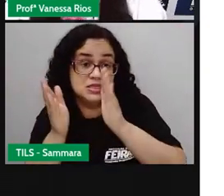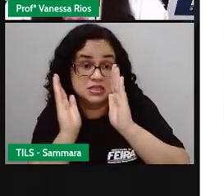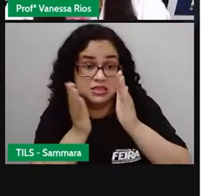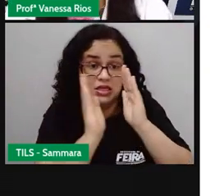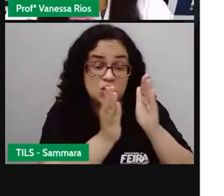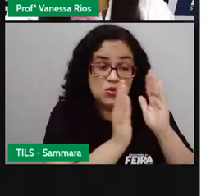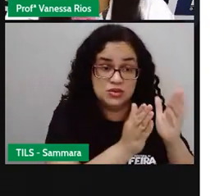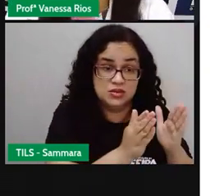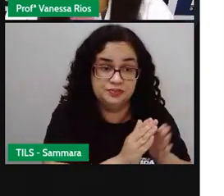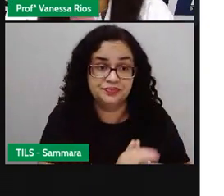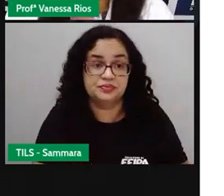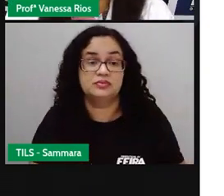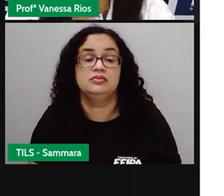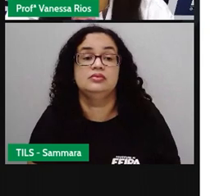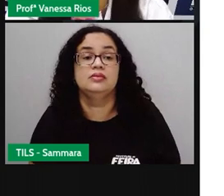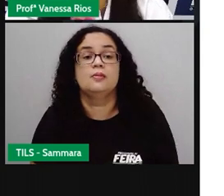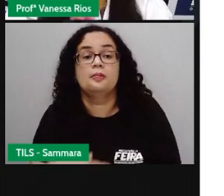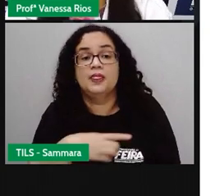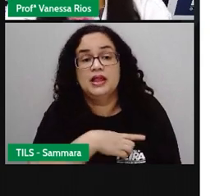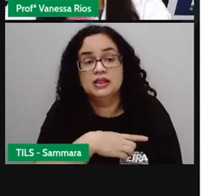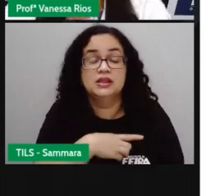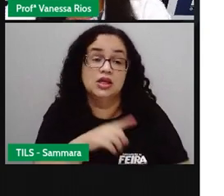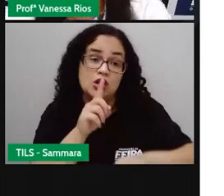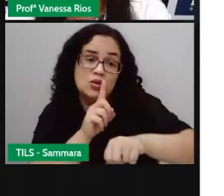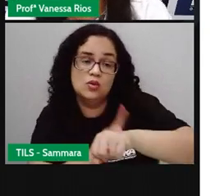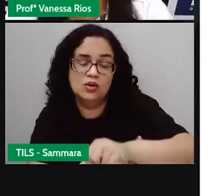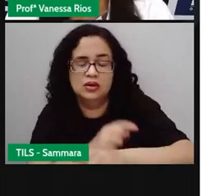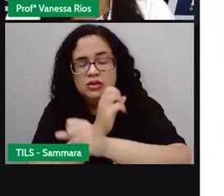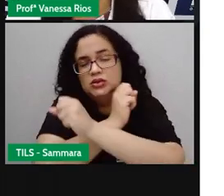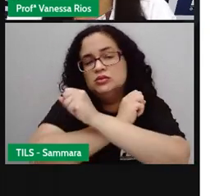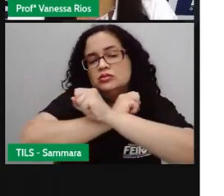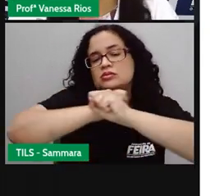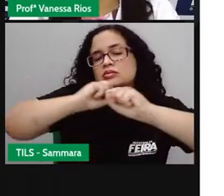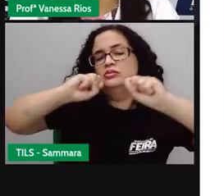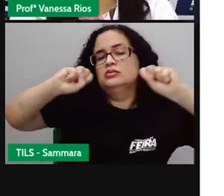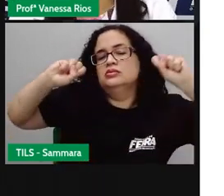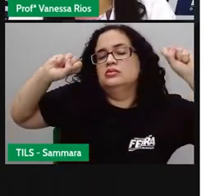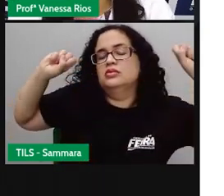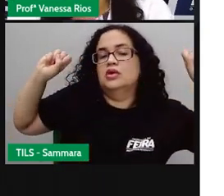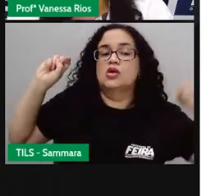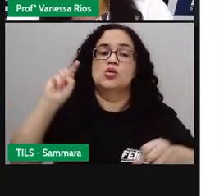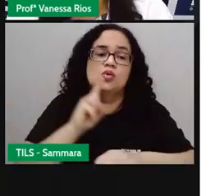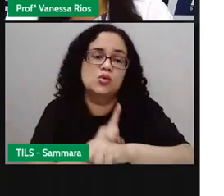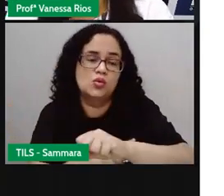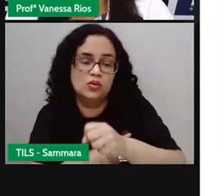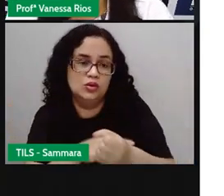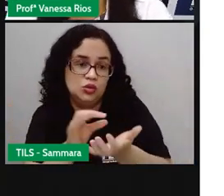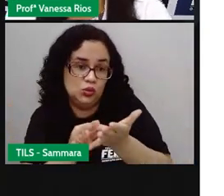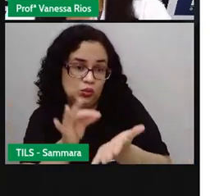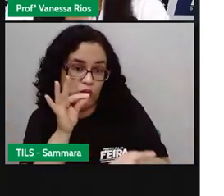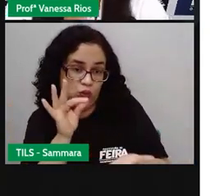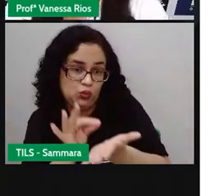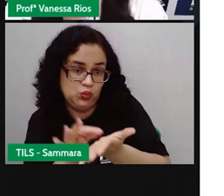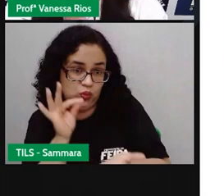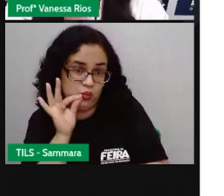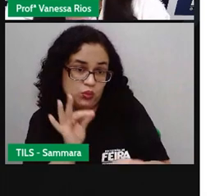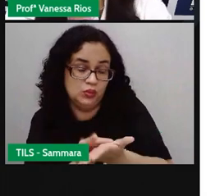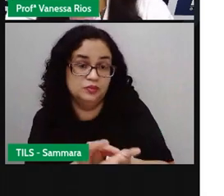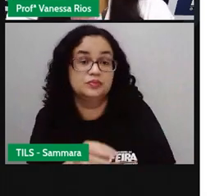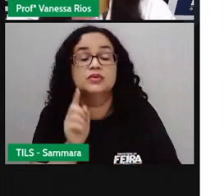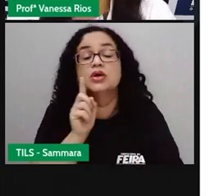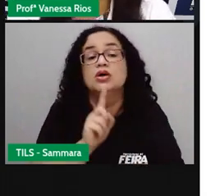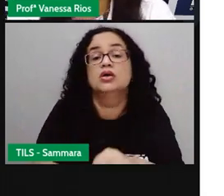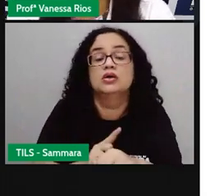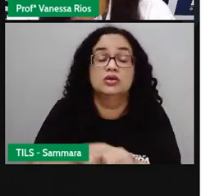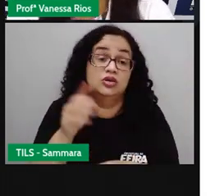Então assim, você provavelmente tem um horário para acordar, um horário para tomar café, tem um horário para poder assistir